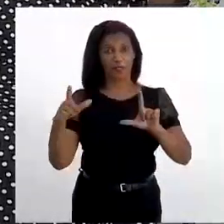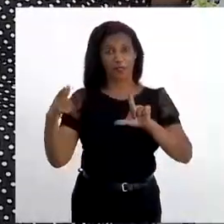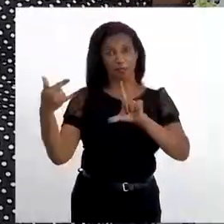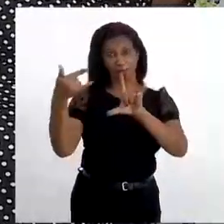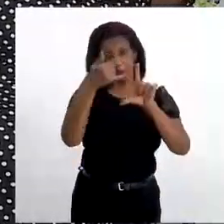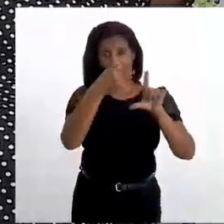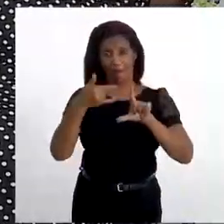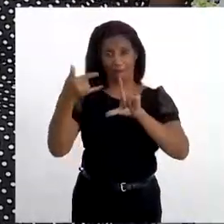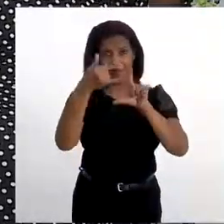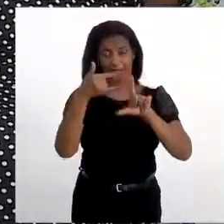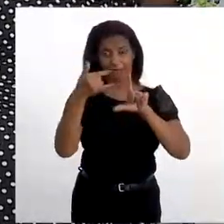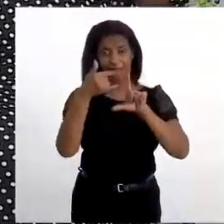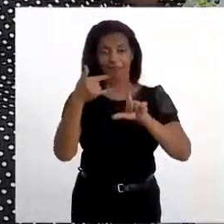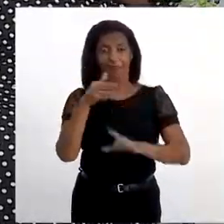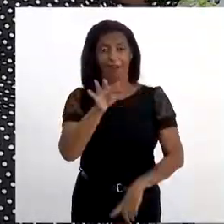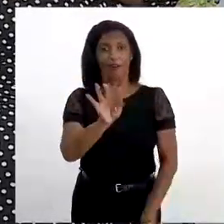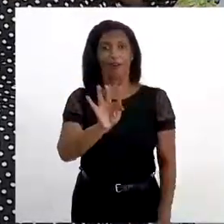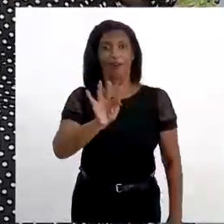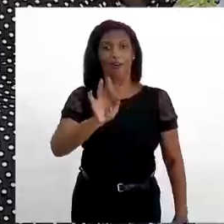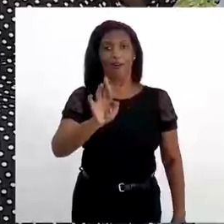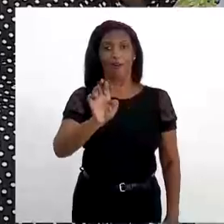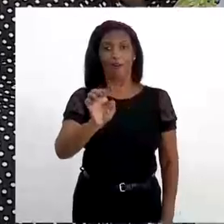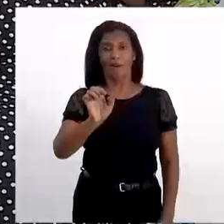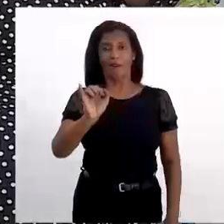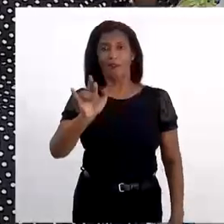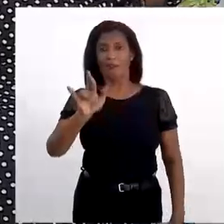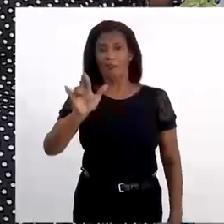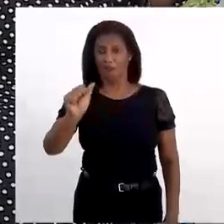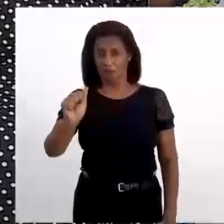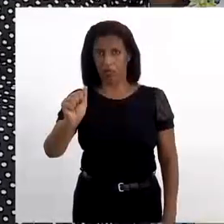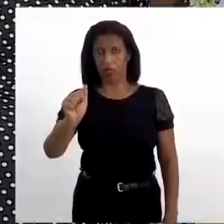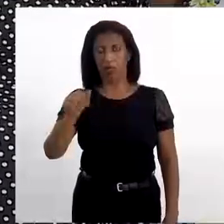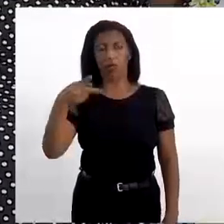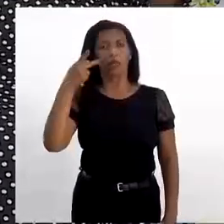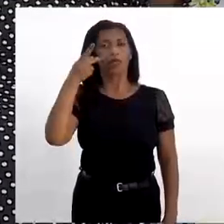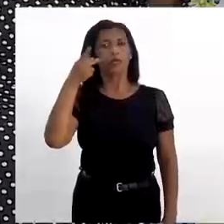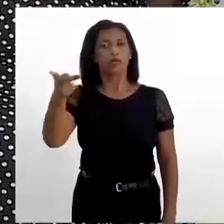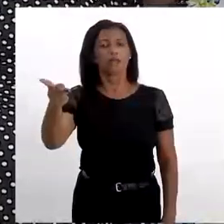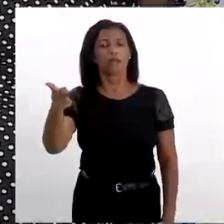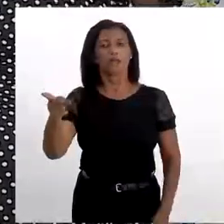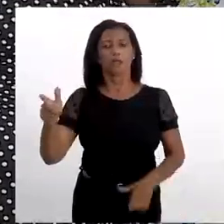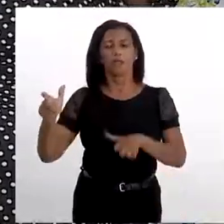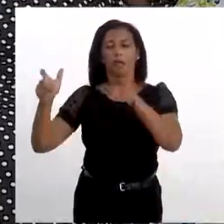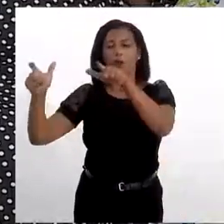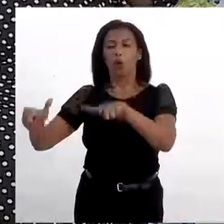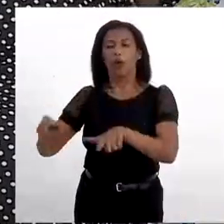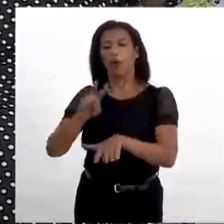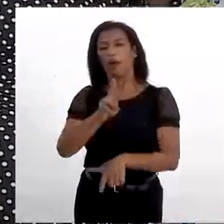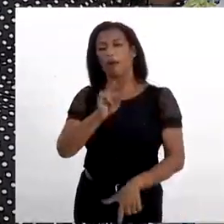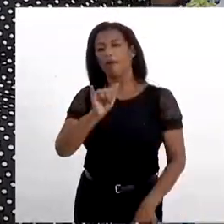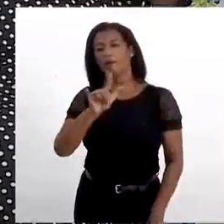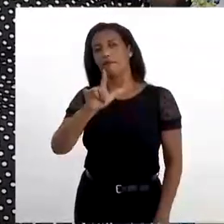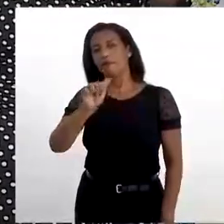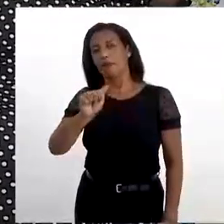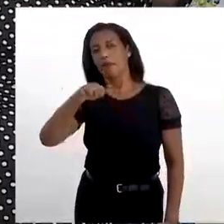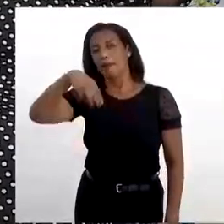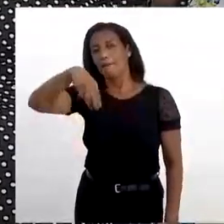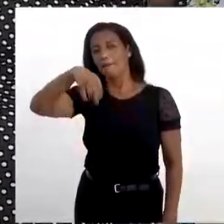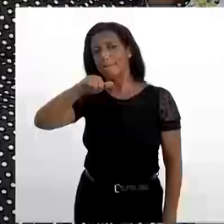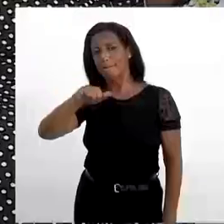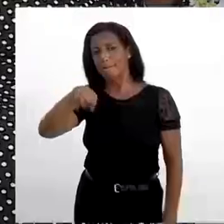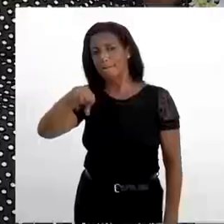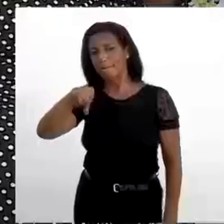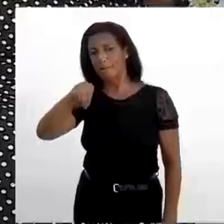com uma freira que faz um trabalho de acolhimento na Vila Mimosa, que nós buscamos ajudar.